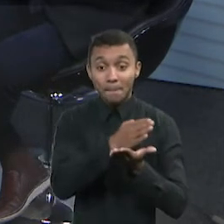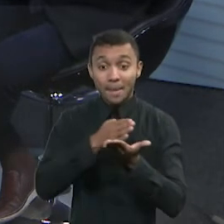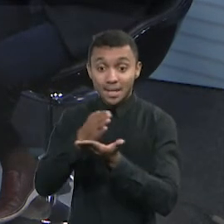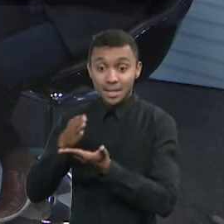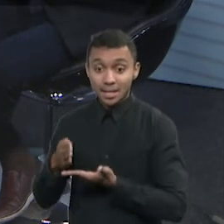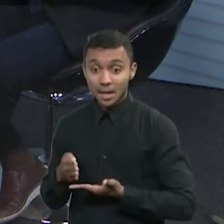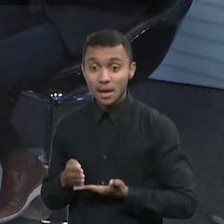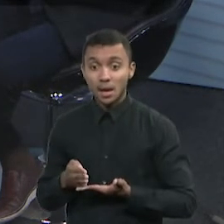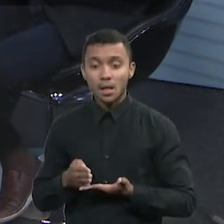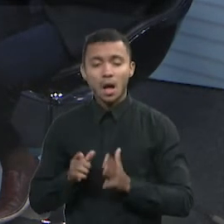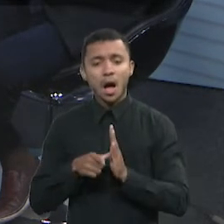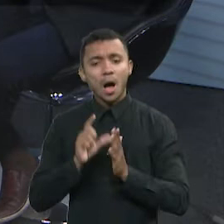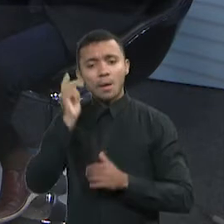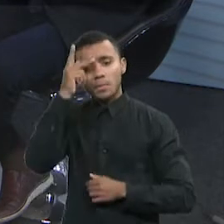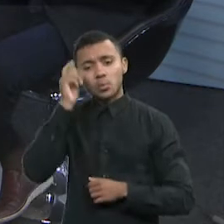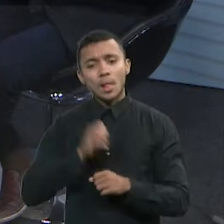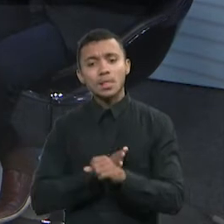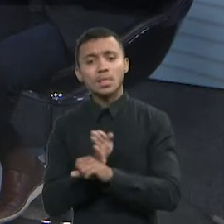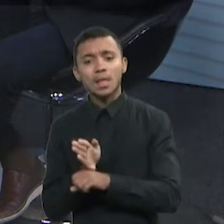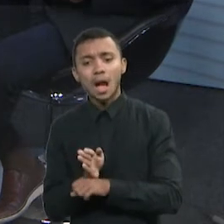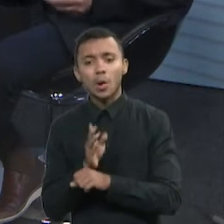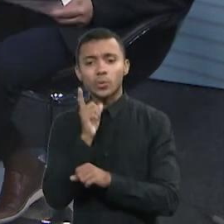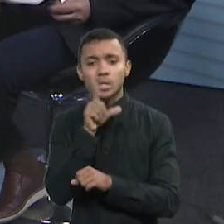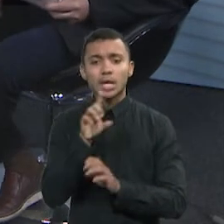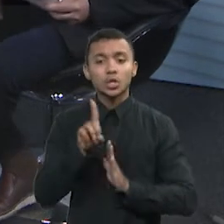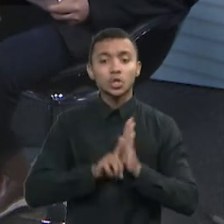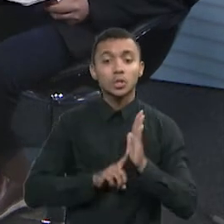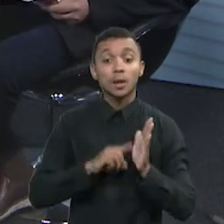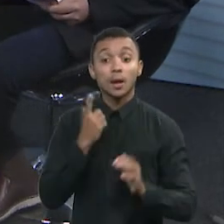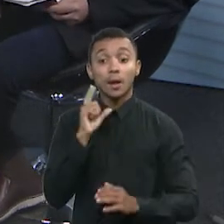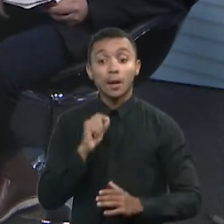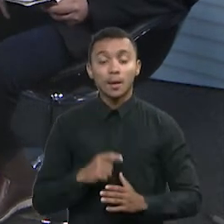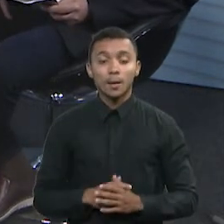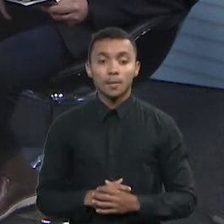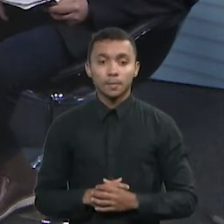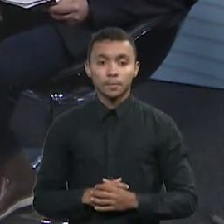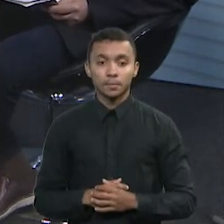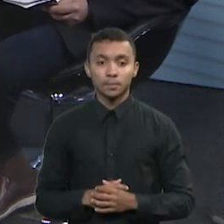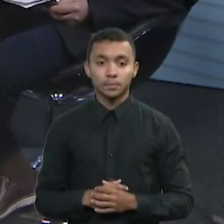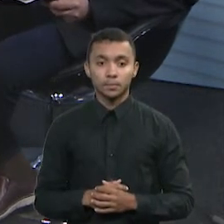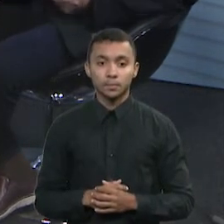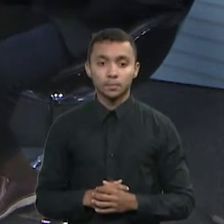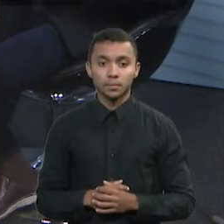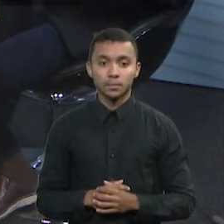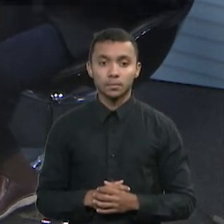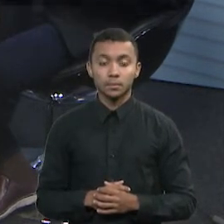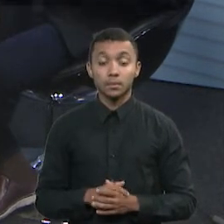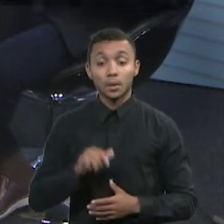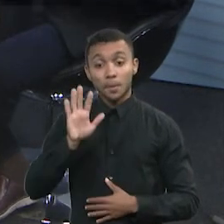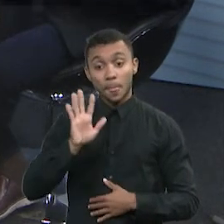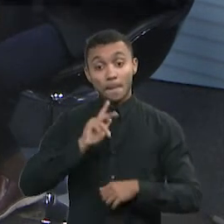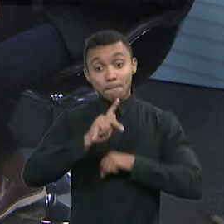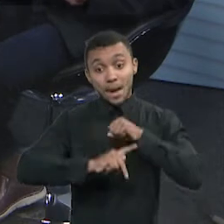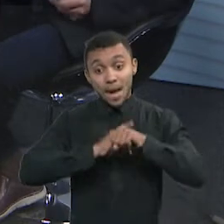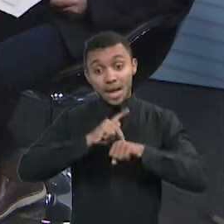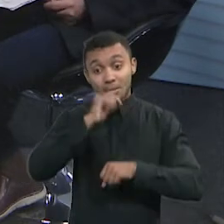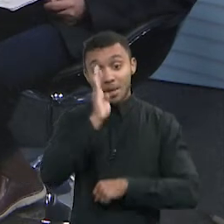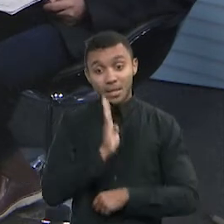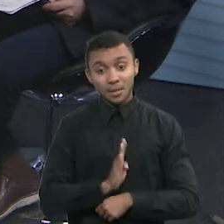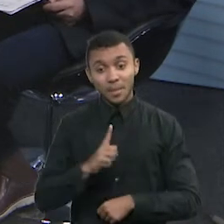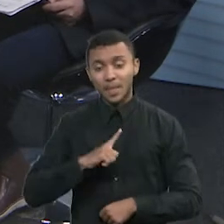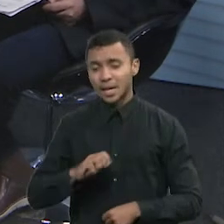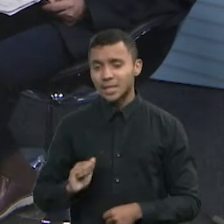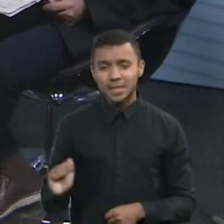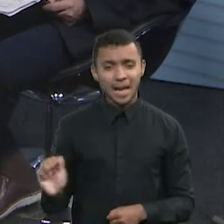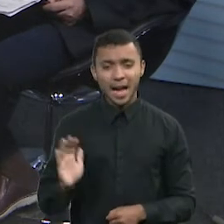entrar na portaria? Vejamos, a gente já tem no Brasil uma das maiores cargas tributárias do mundo,